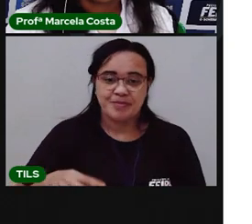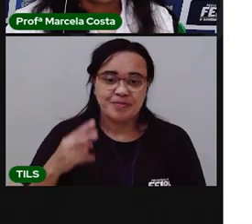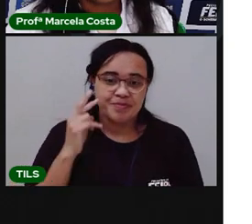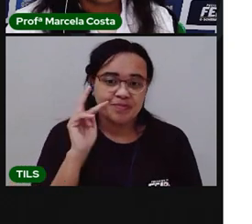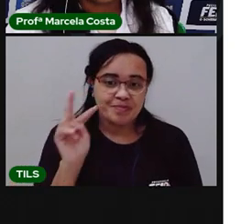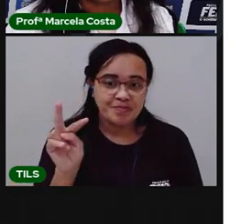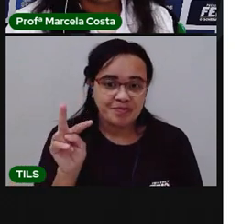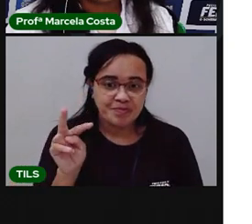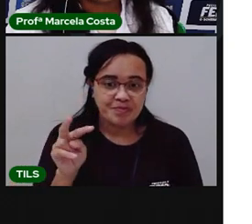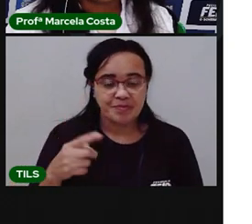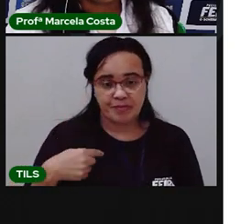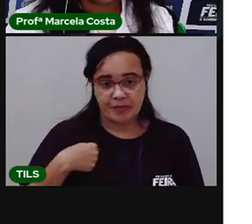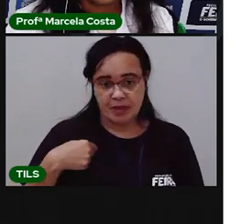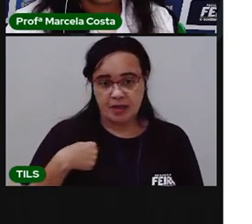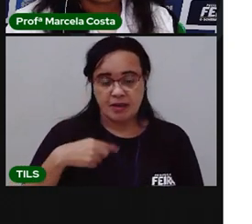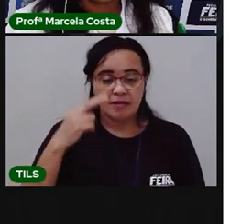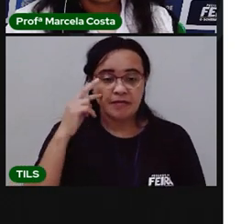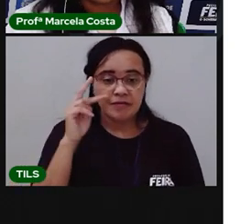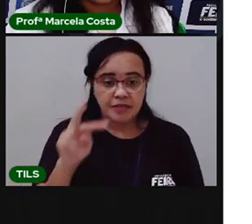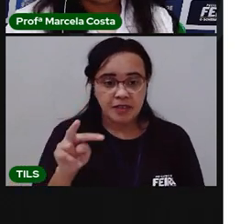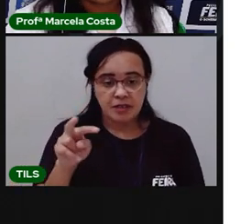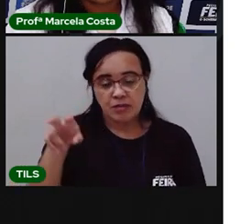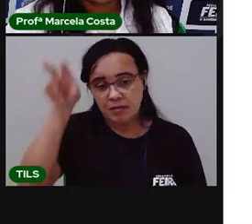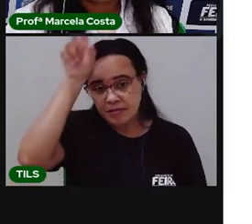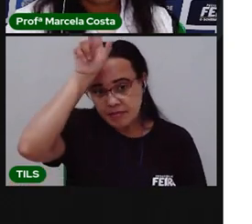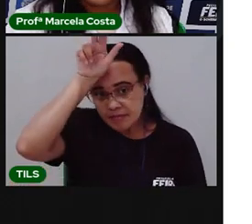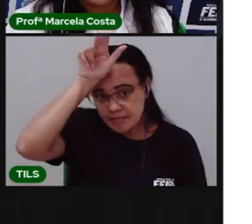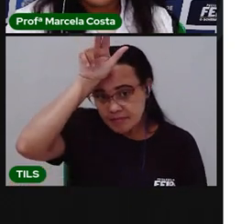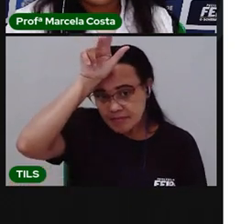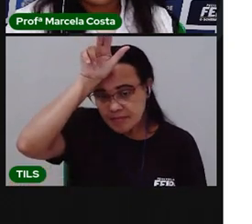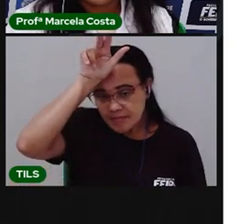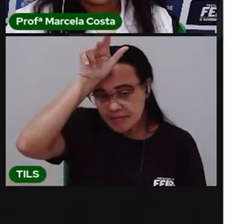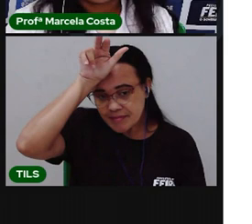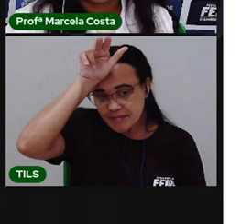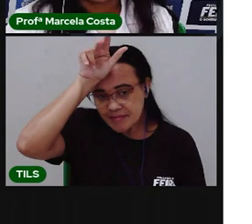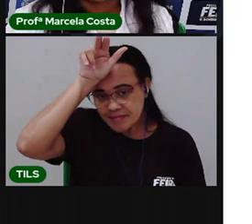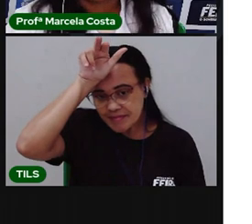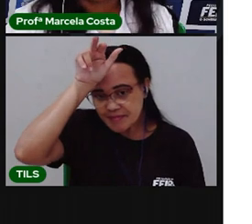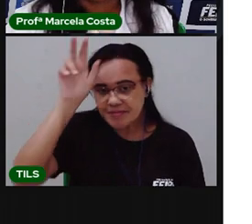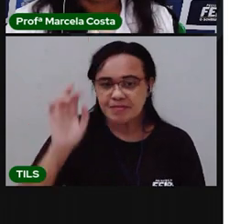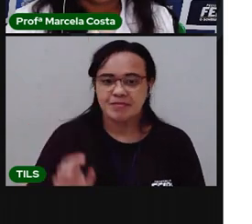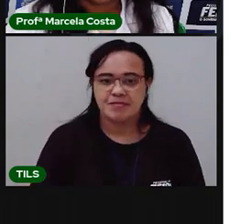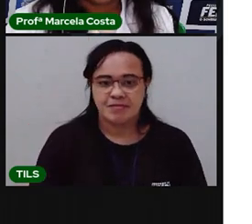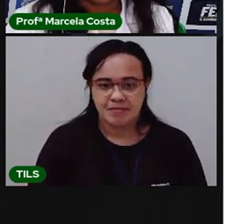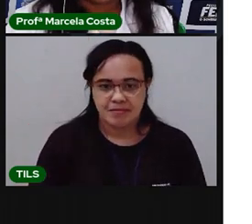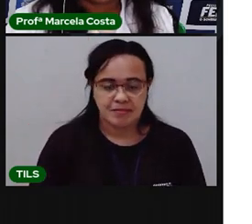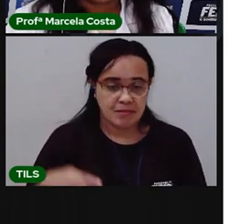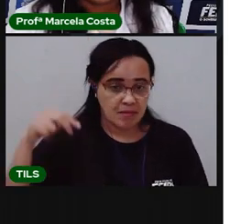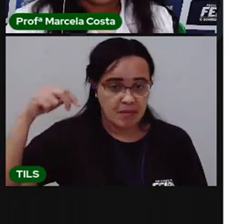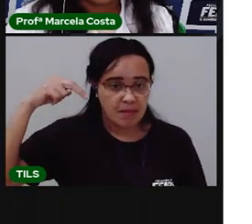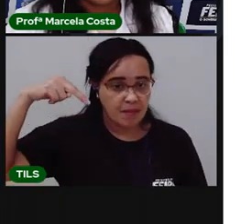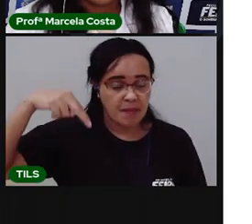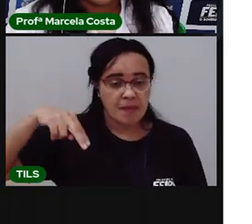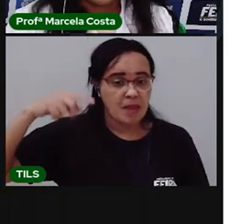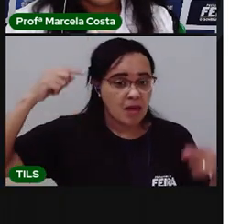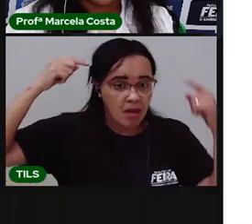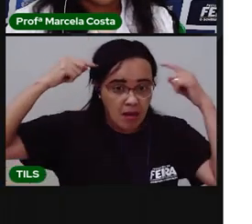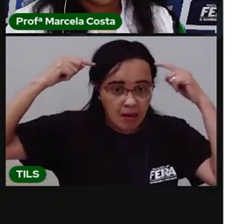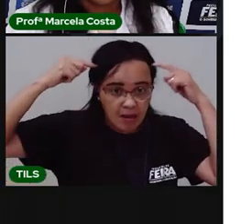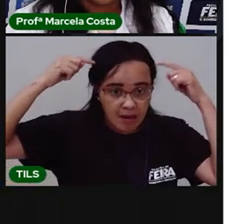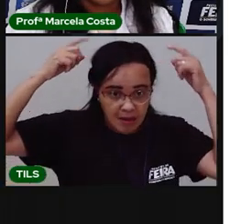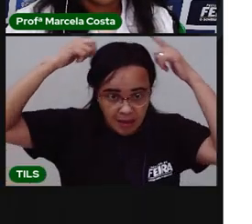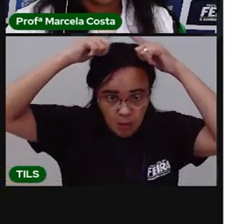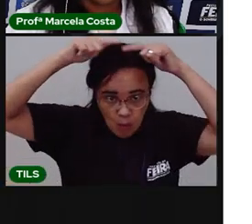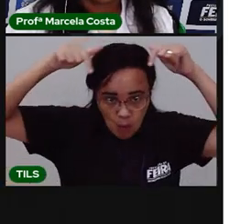Eu vi uma barata. Na careca